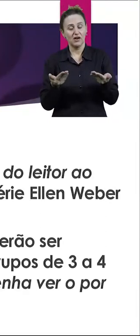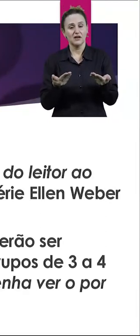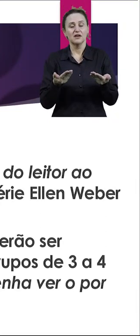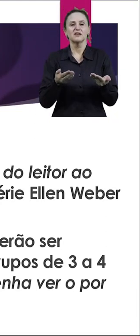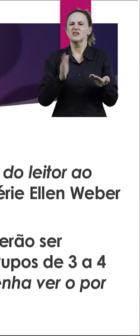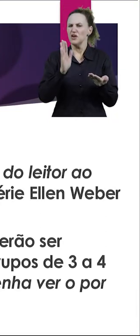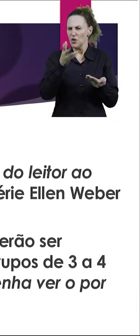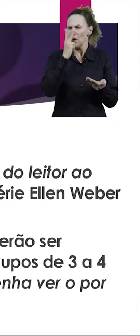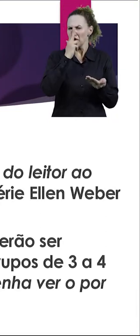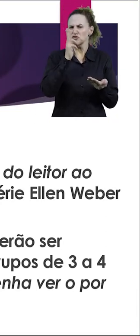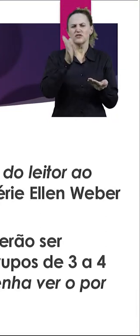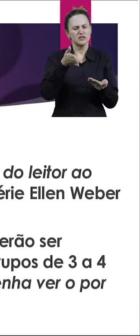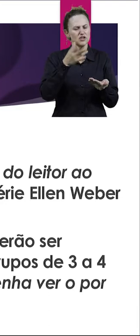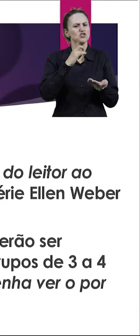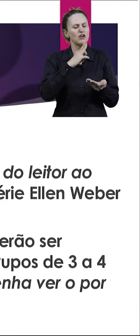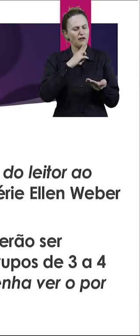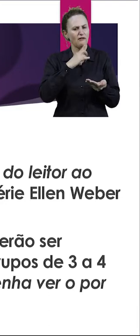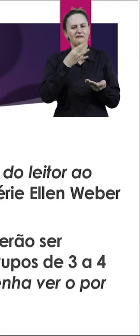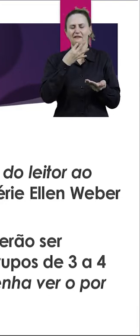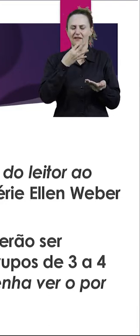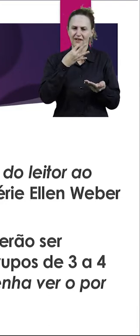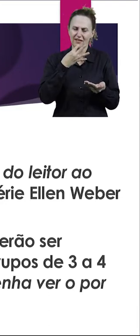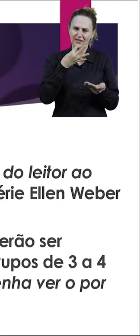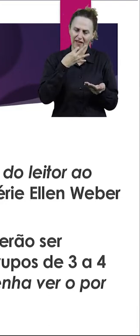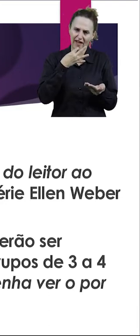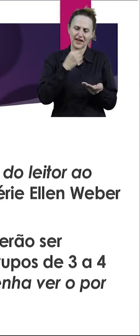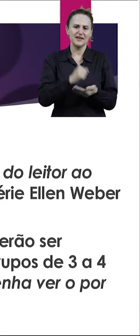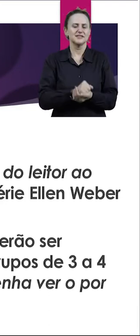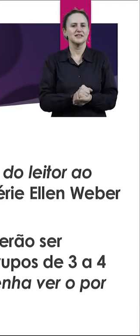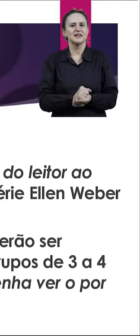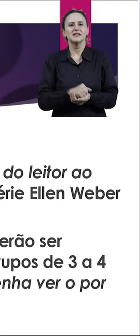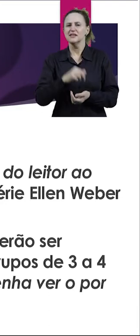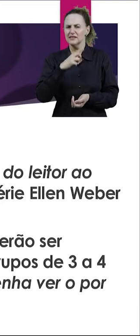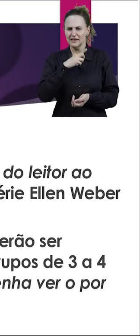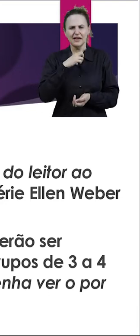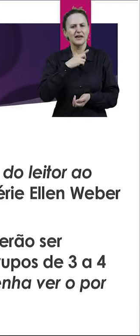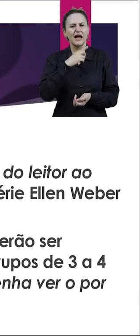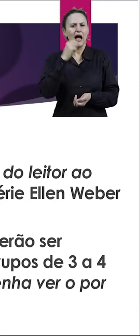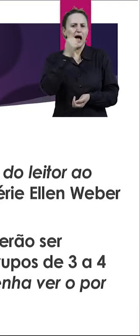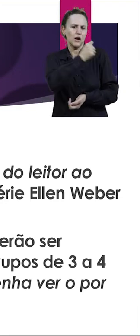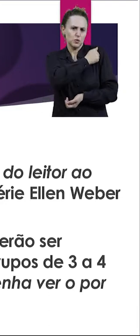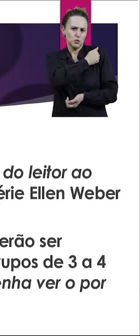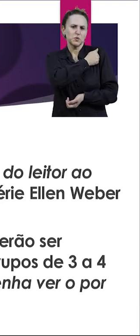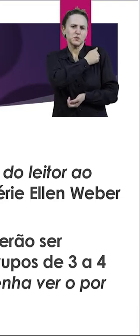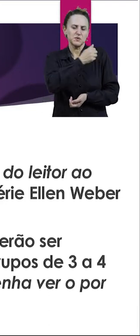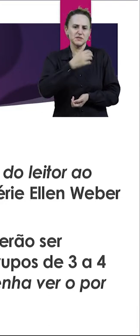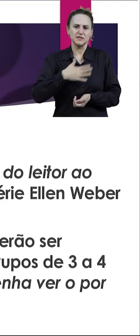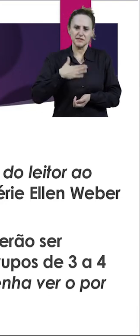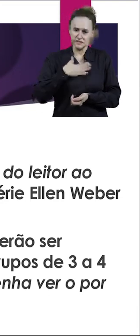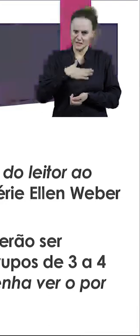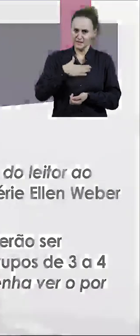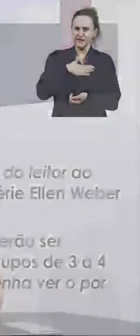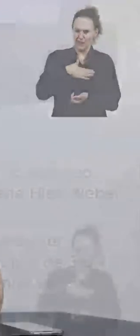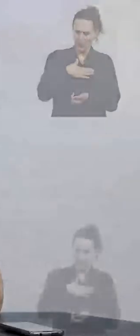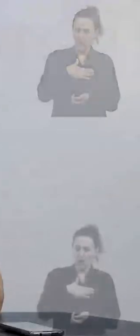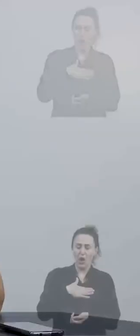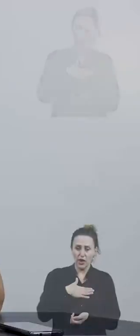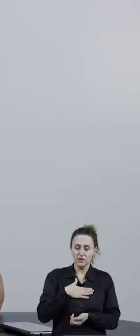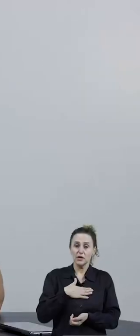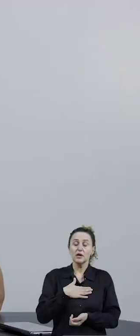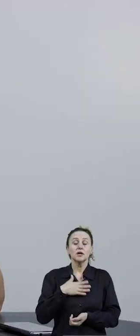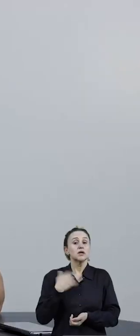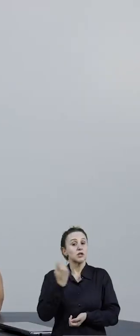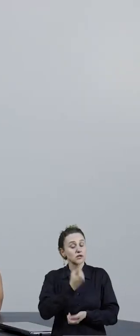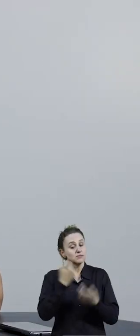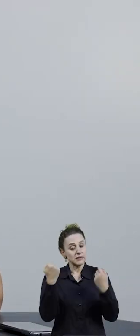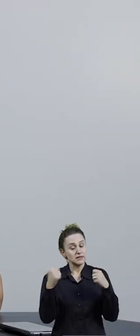tenham acesso, alguns de vocês gostam de ler, tem alguns alunos que me aparecem que até gostam de escrever, que são as fanfics. Então, vocês vão